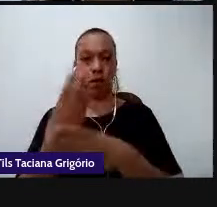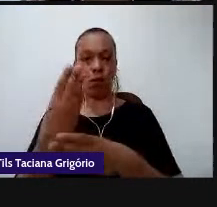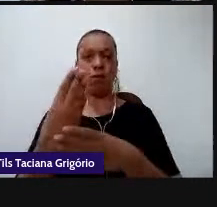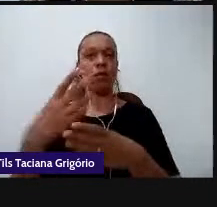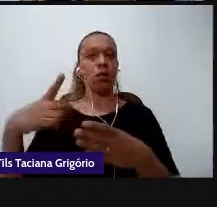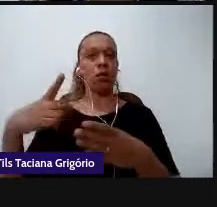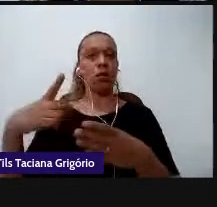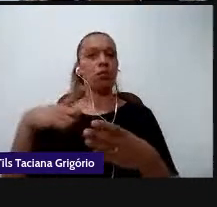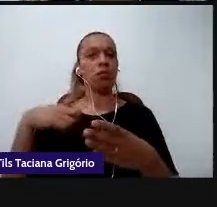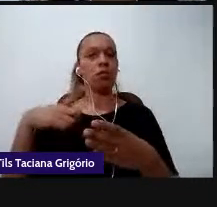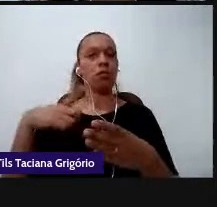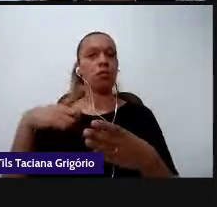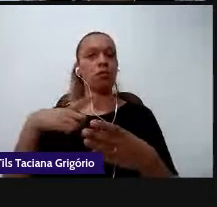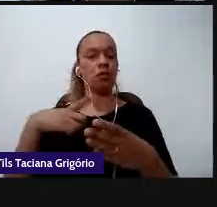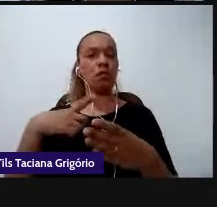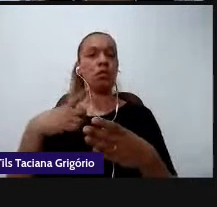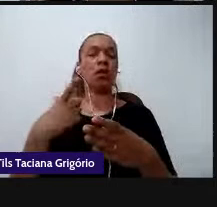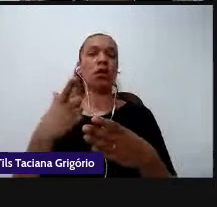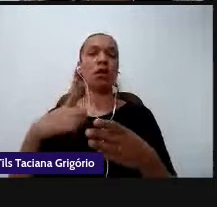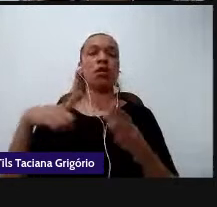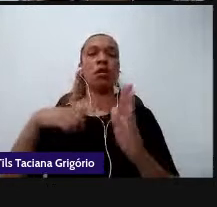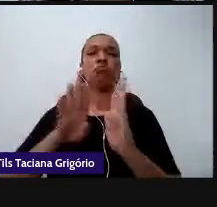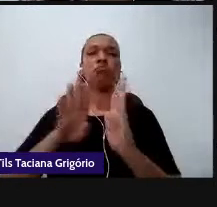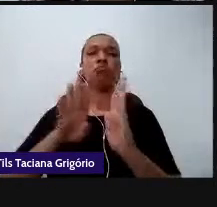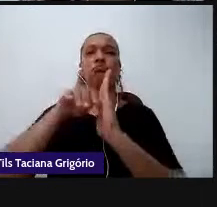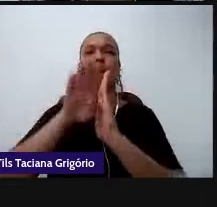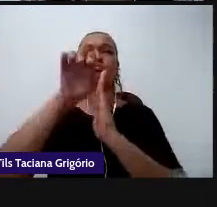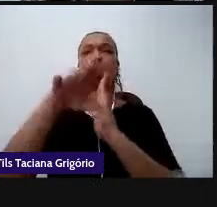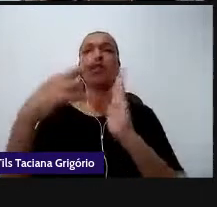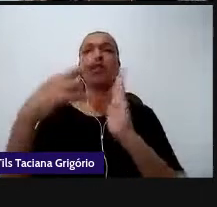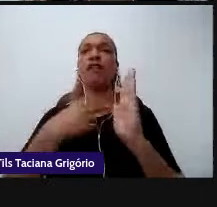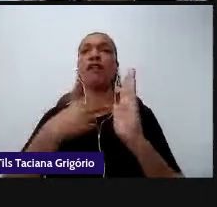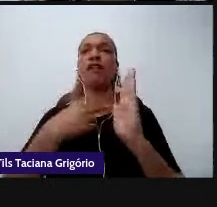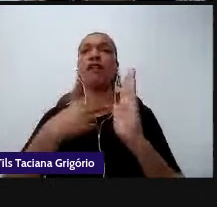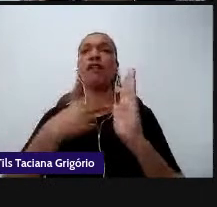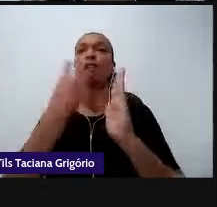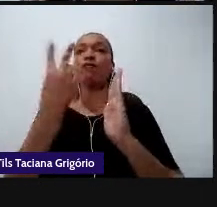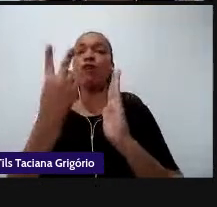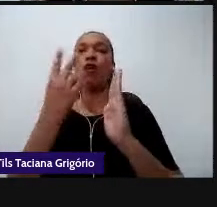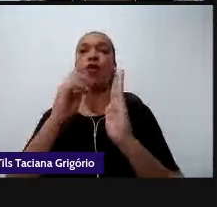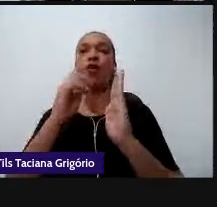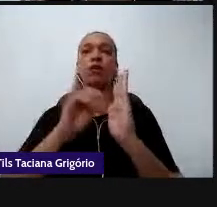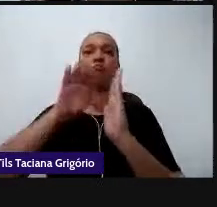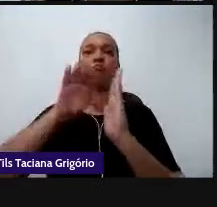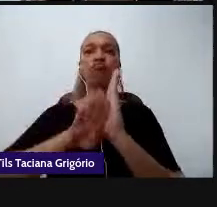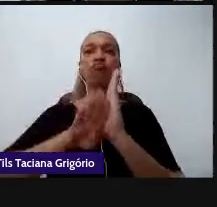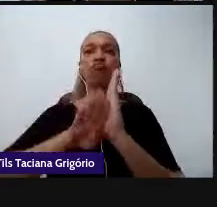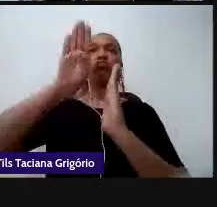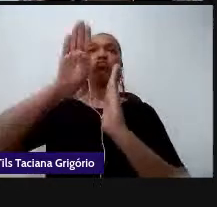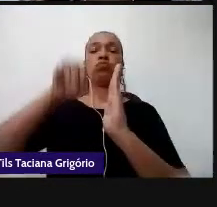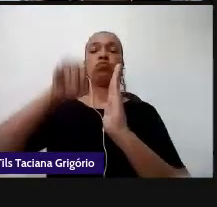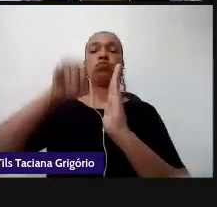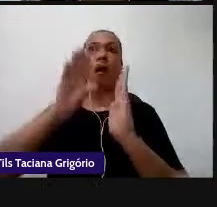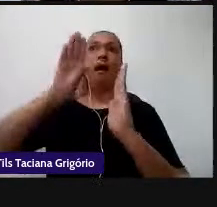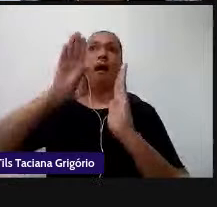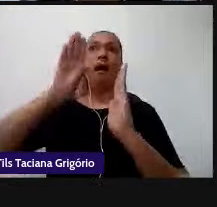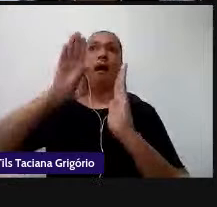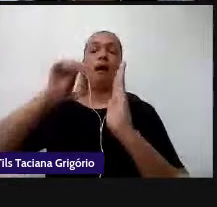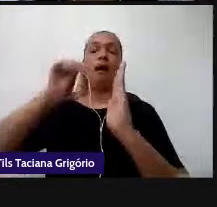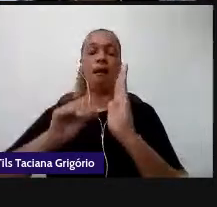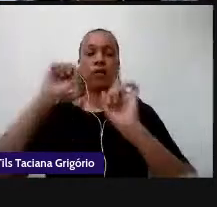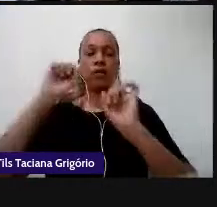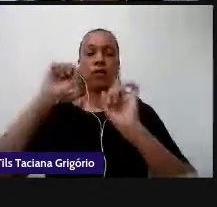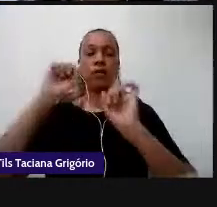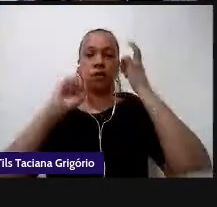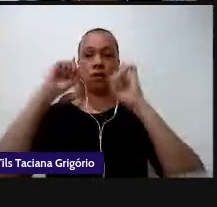entonação o ritmo a altura a intensidade a expressão facial enfim tudo isso